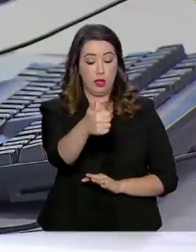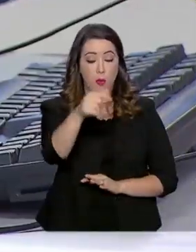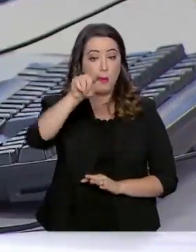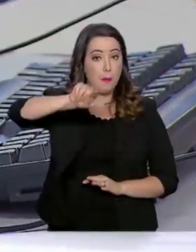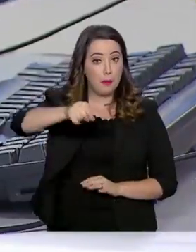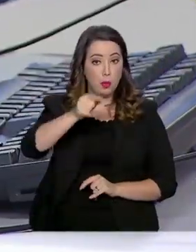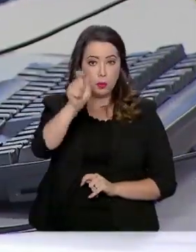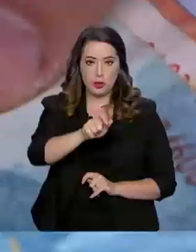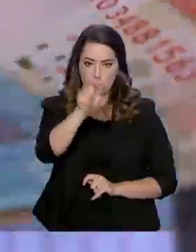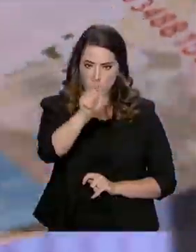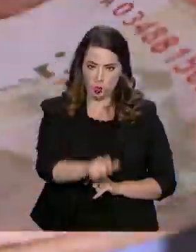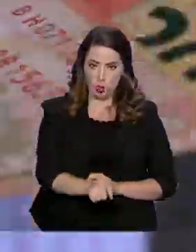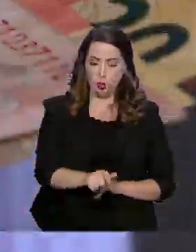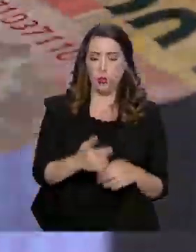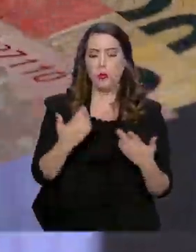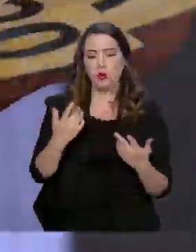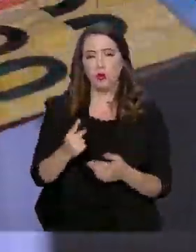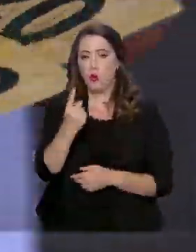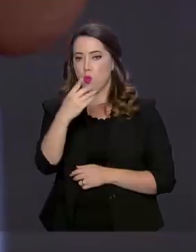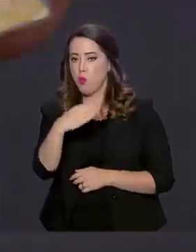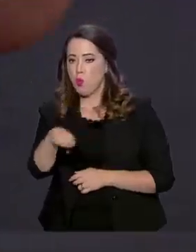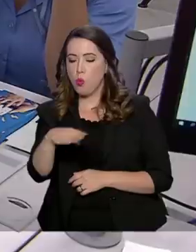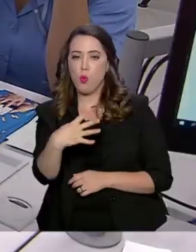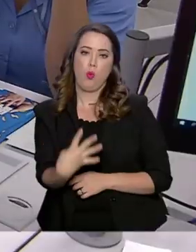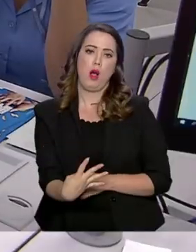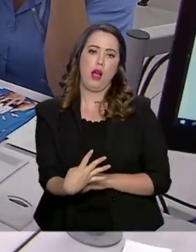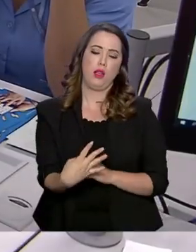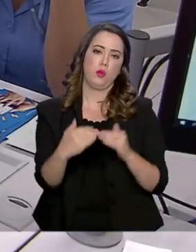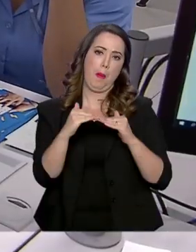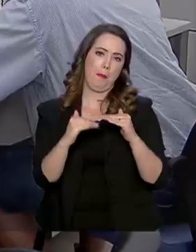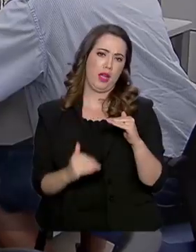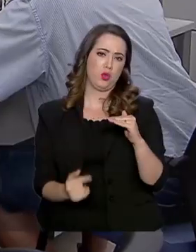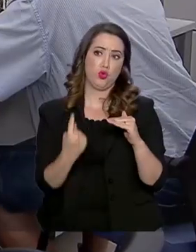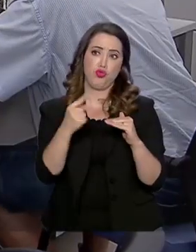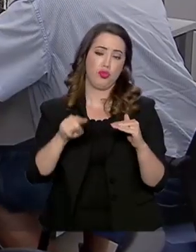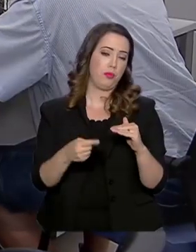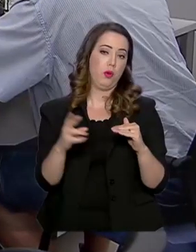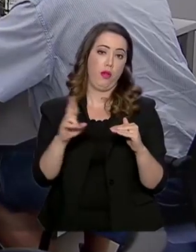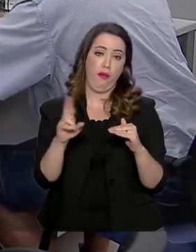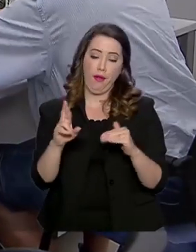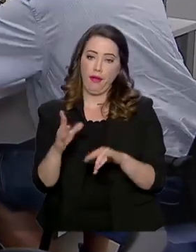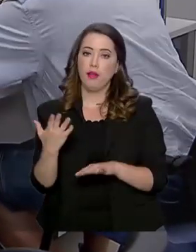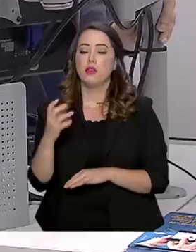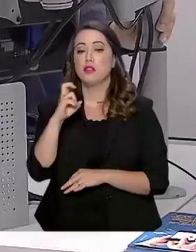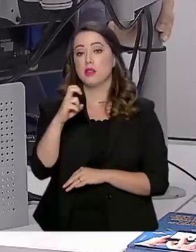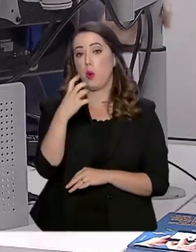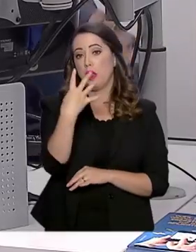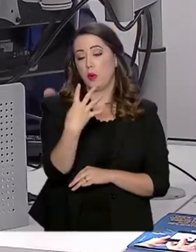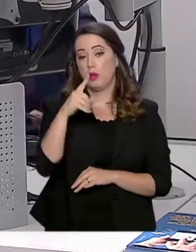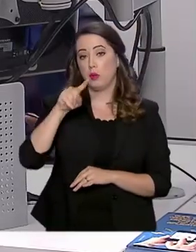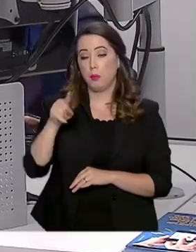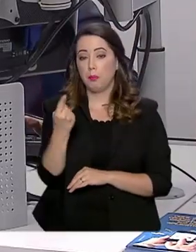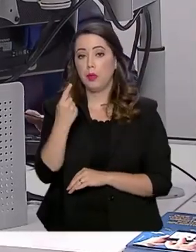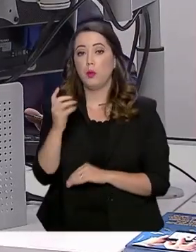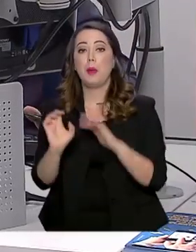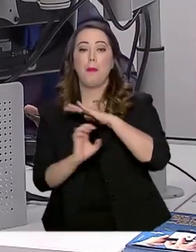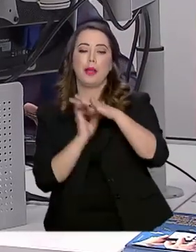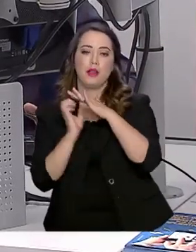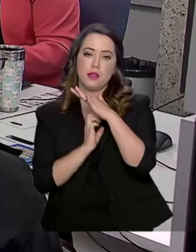pessoas físicas, das quais um quarto vão poder quitar as dívidas à vista por menos de mil reais e 50 mil pessoas jurídicas, das quais mais de